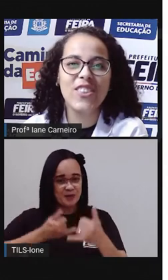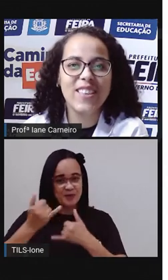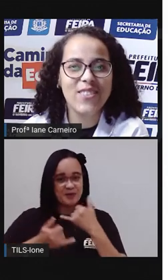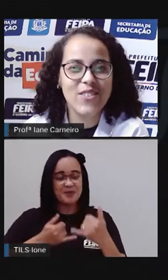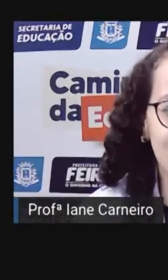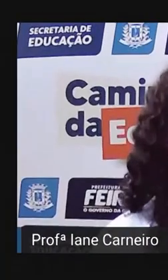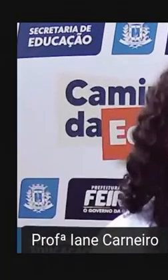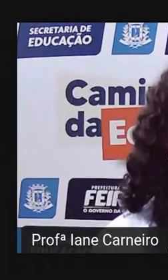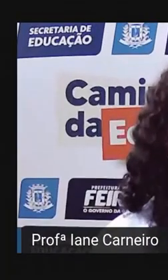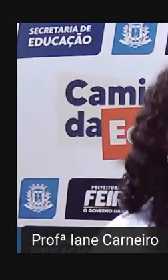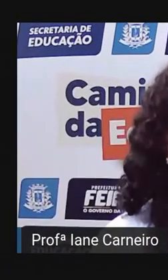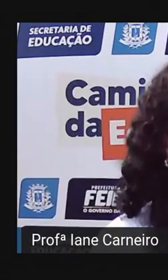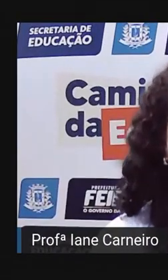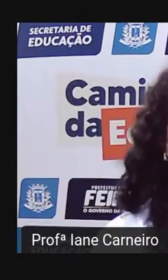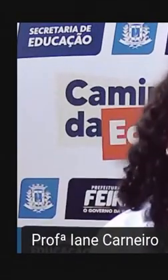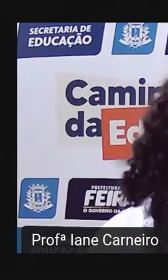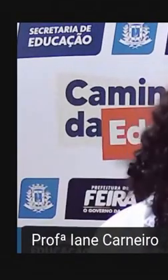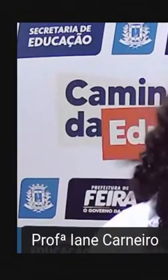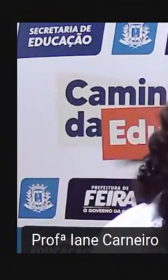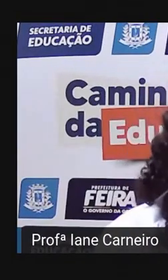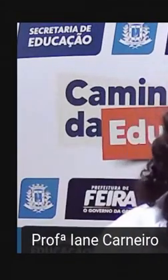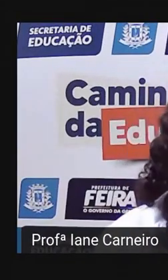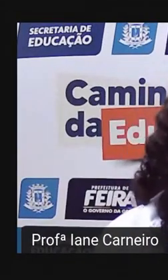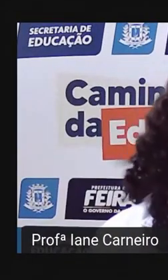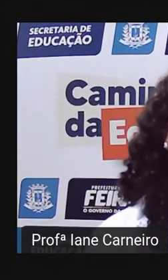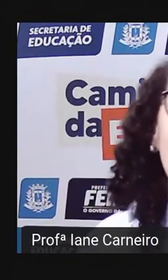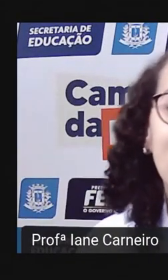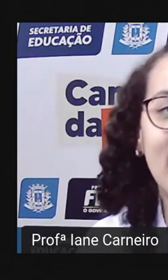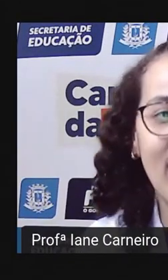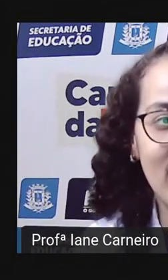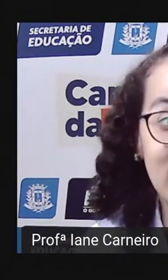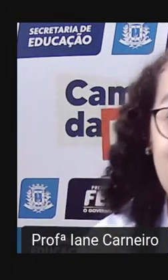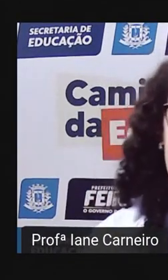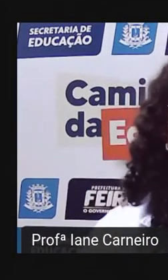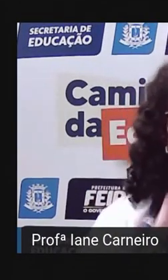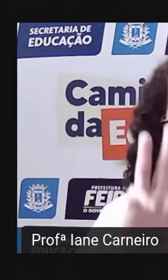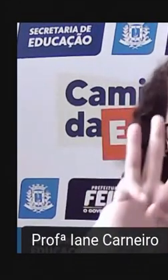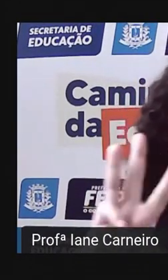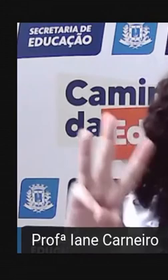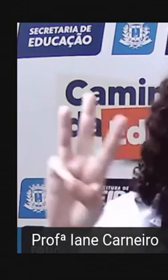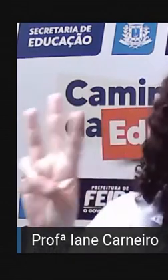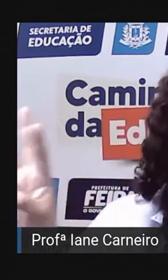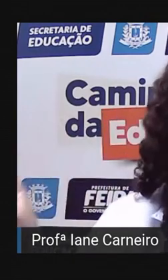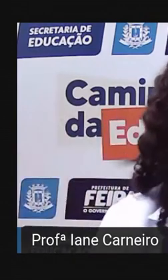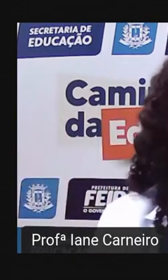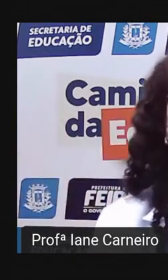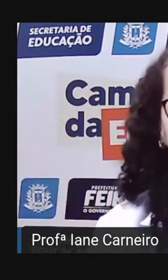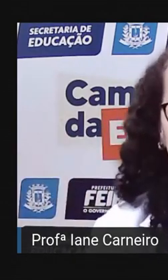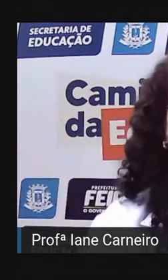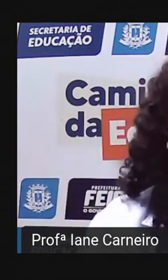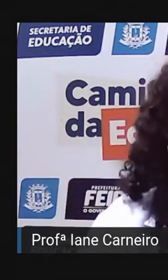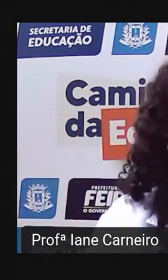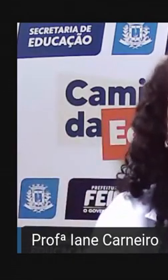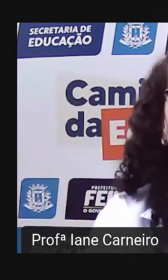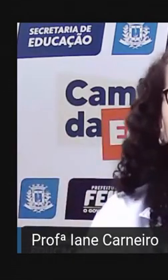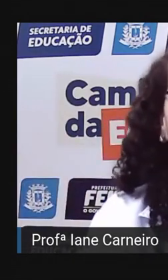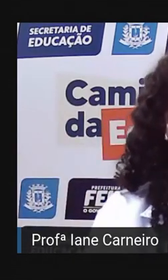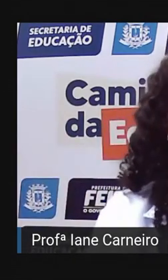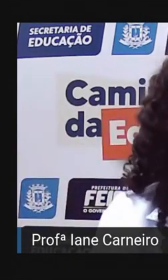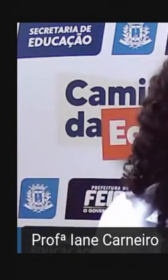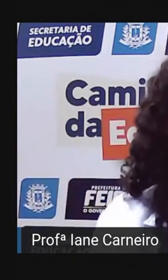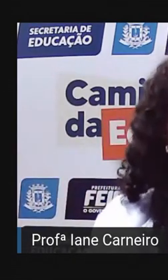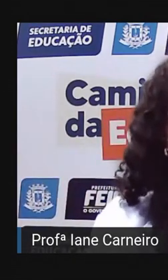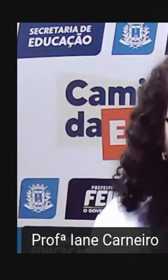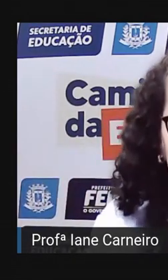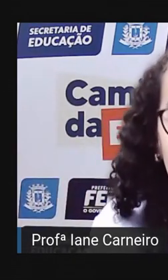Curtiram, gente? Legal, né? Então, vocês podem brincar Dessas três formas que a prova mostrou para vocês De pular